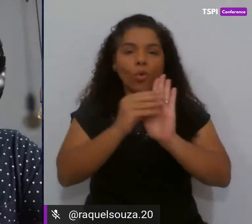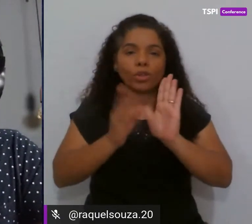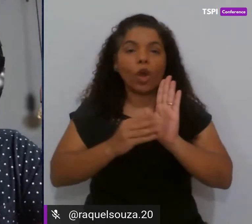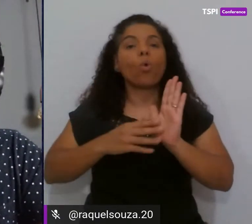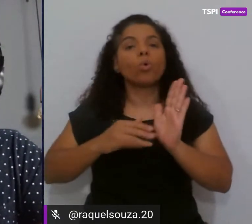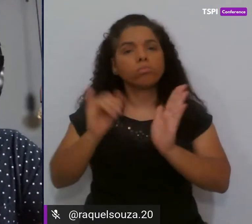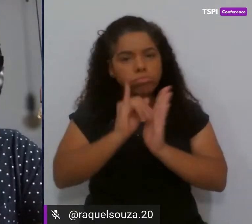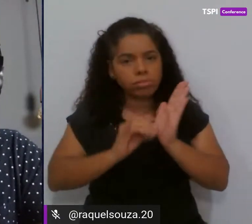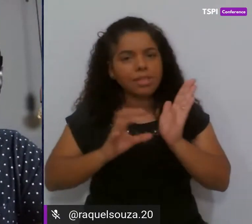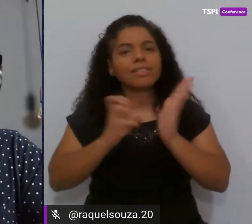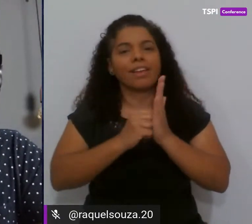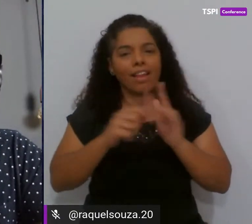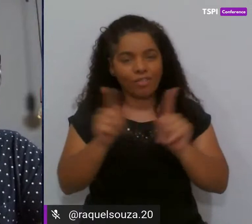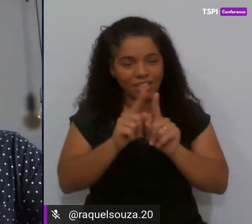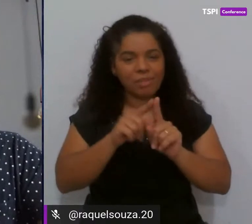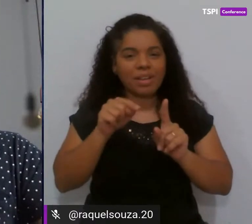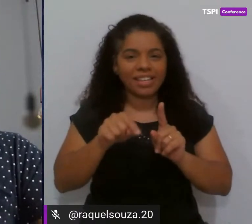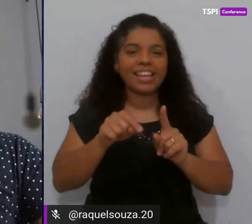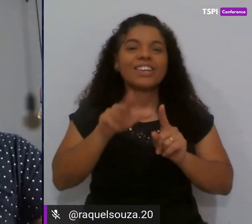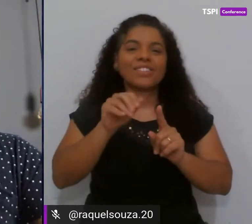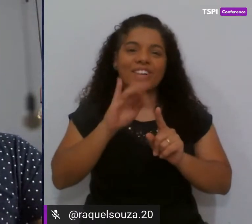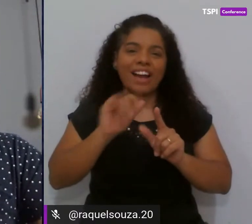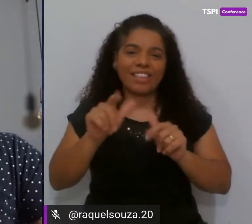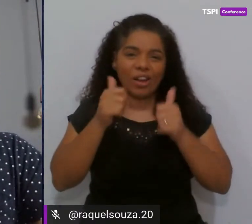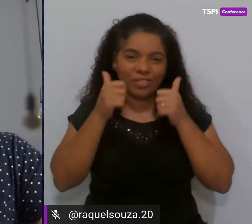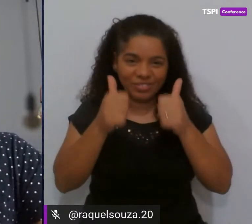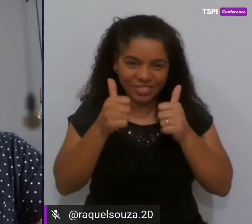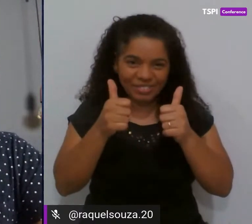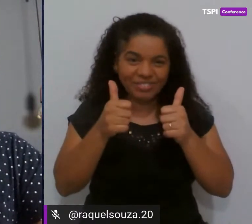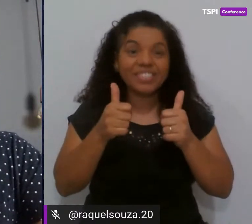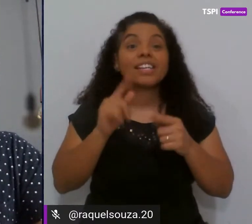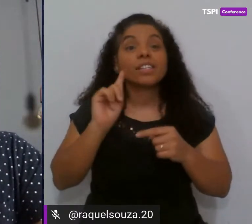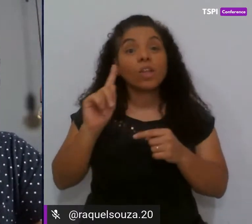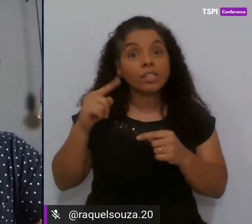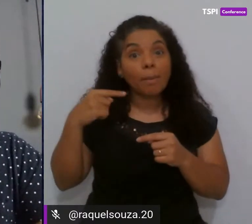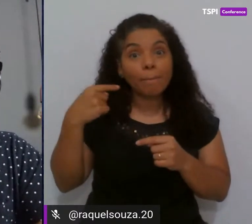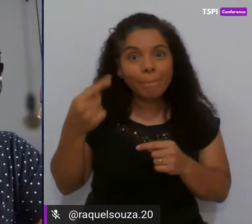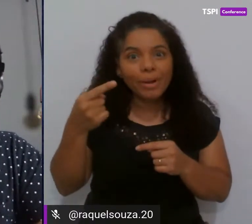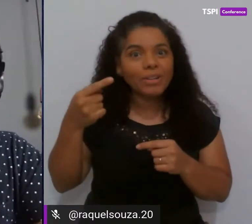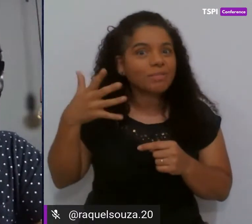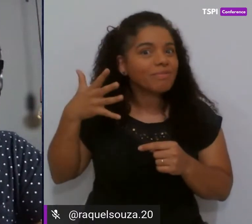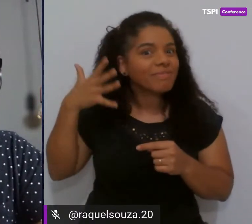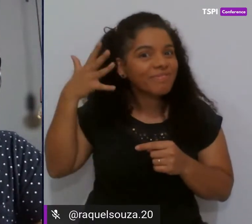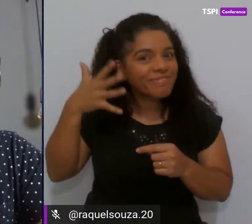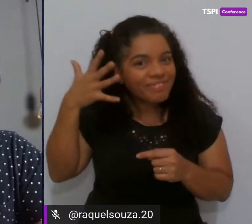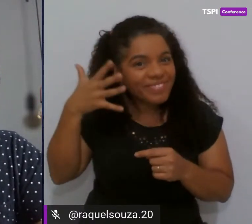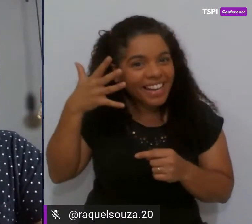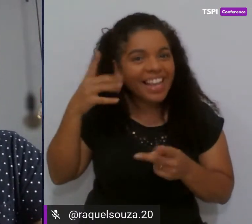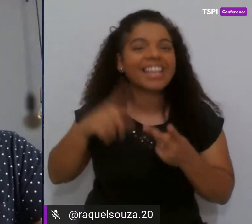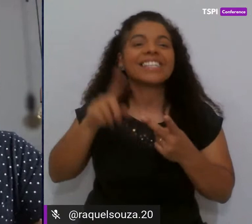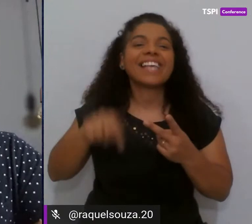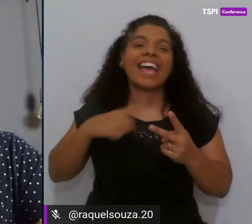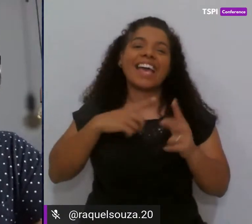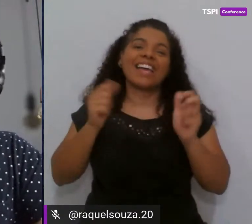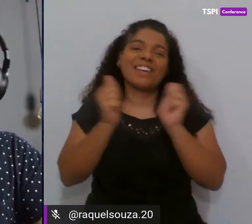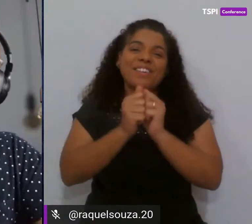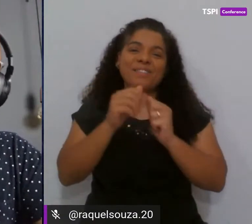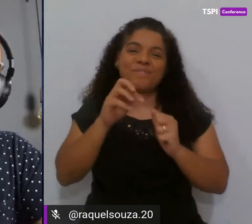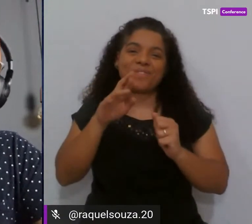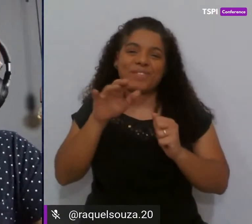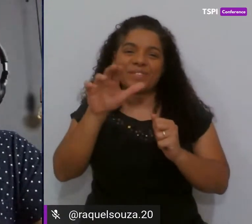inscrever também aqui no canal, tá bom? Bem, a nossa próxima palestra é a palestra com a Bruna